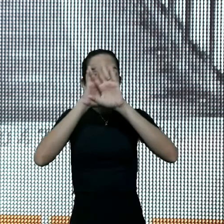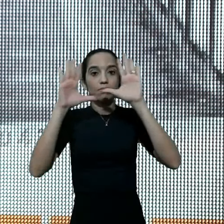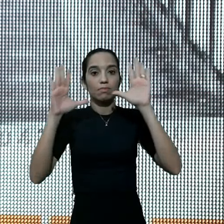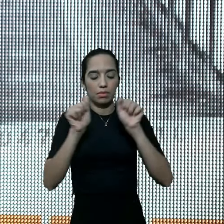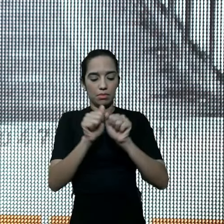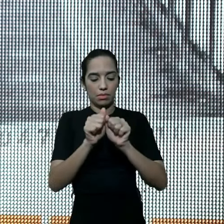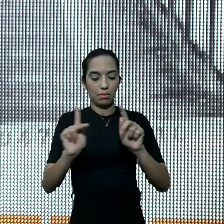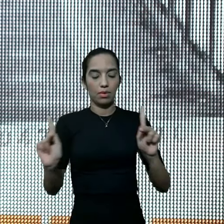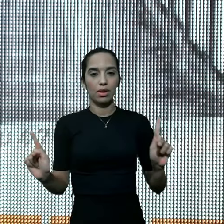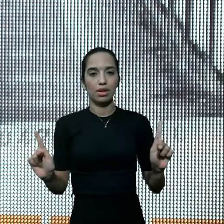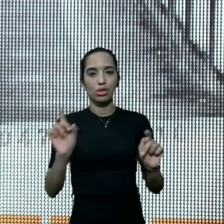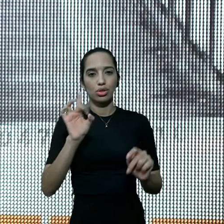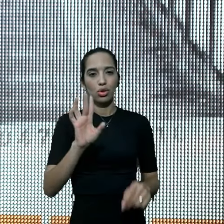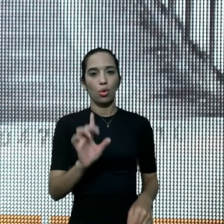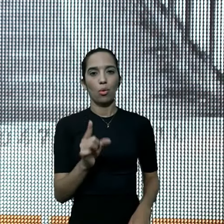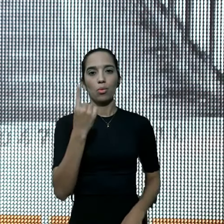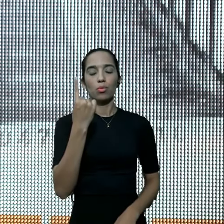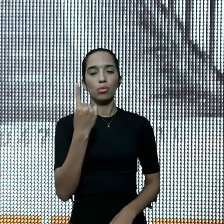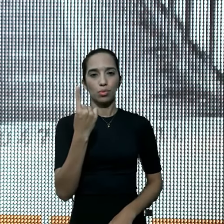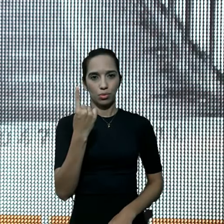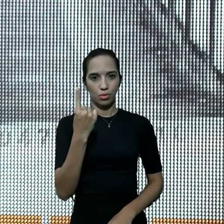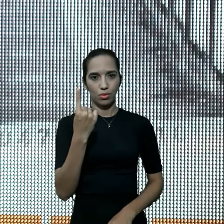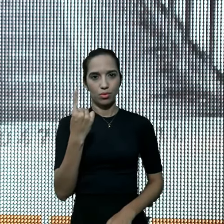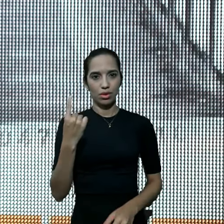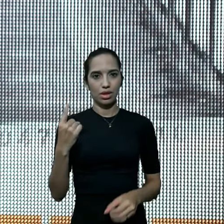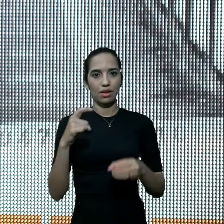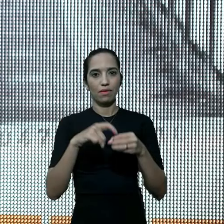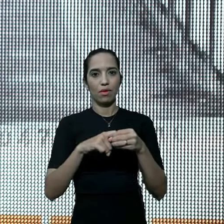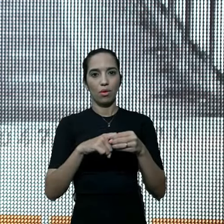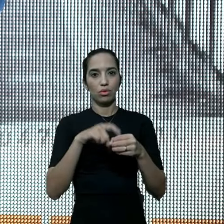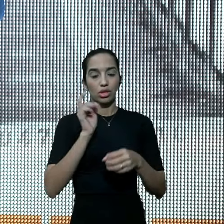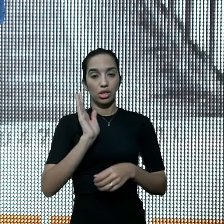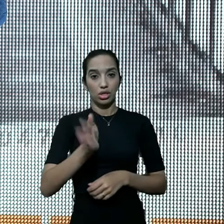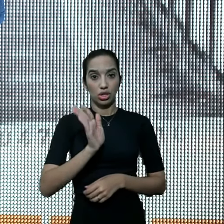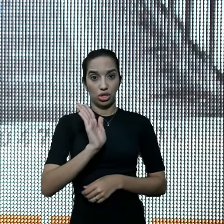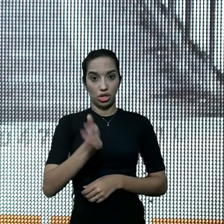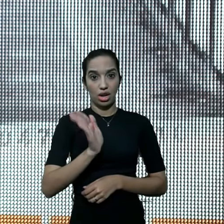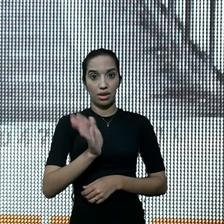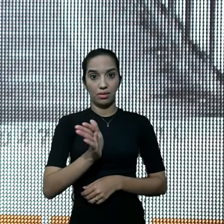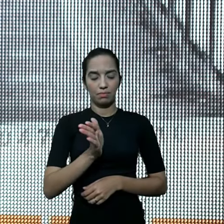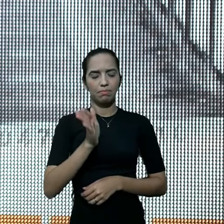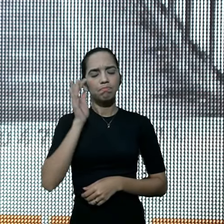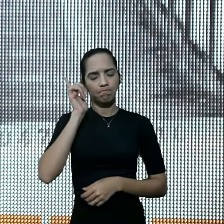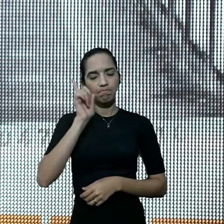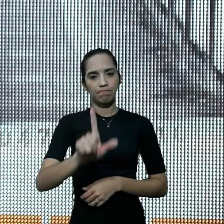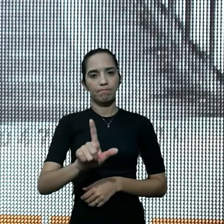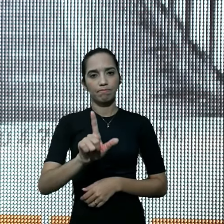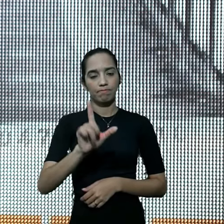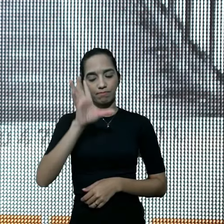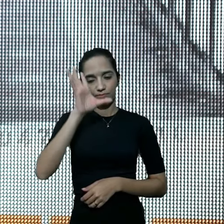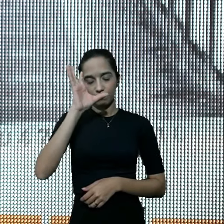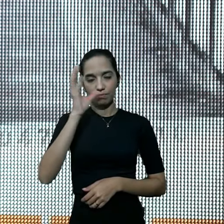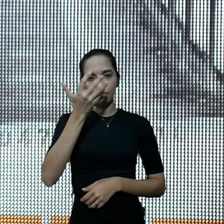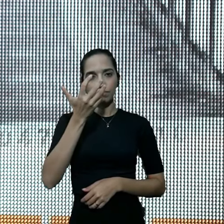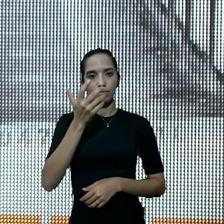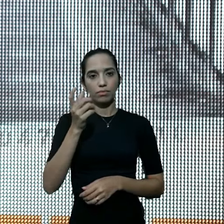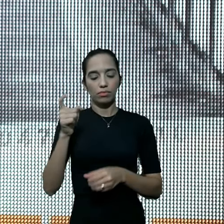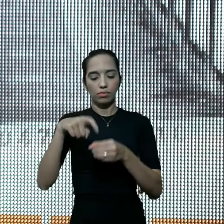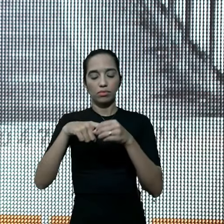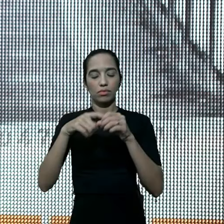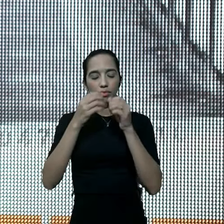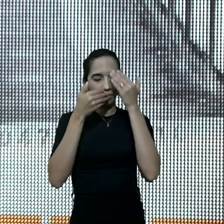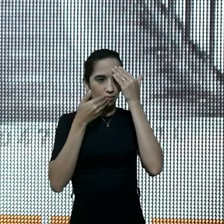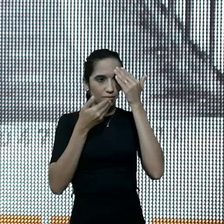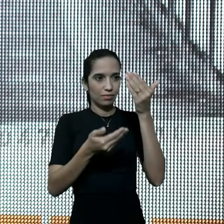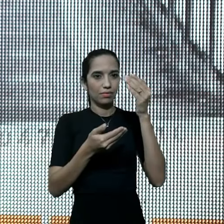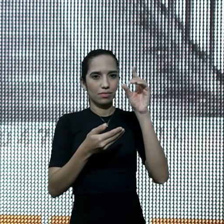apenas um, que volta, e mesmo, já tendo recebido, aquilo que quer, decide voltar, para dar glória a